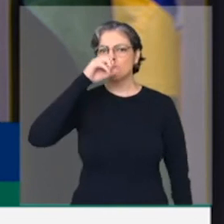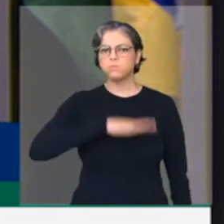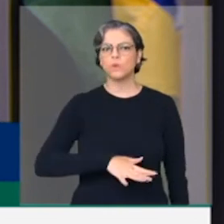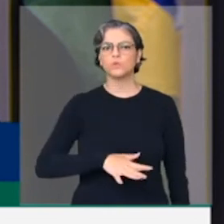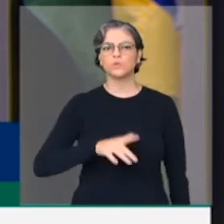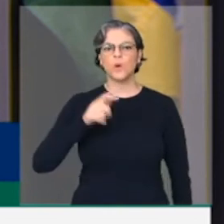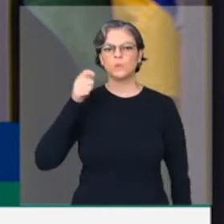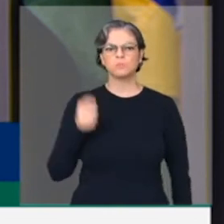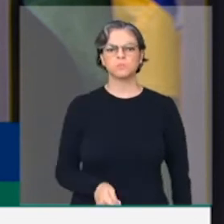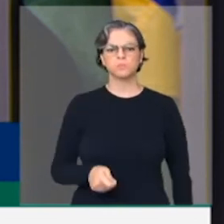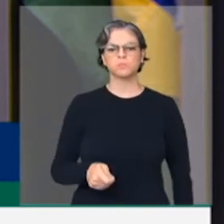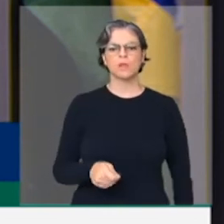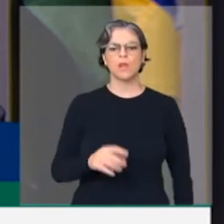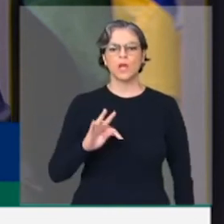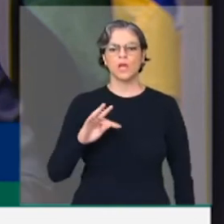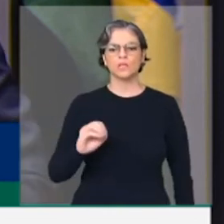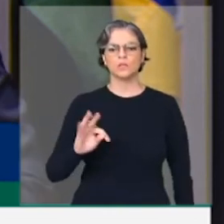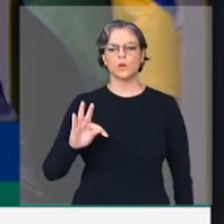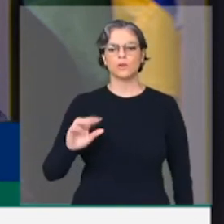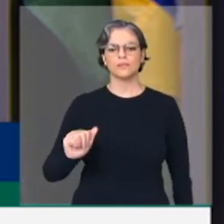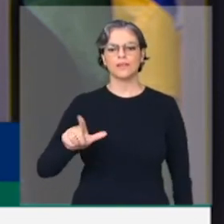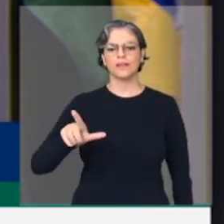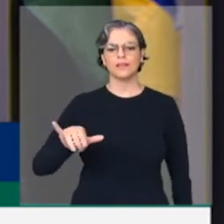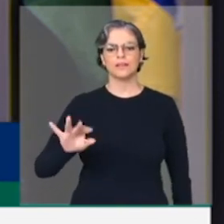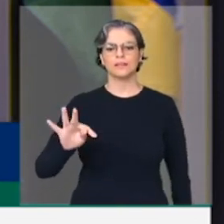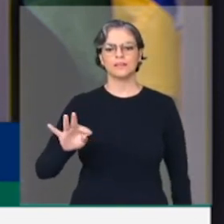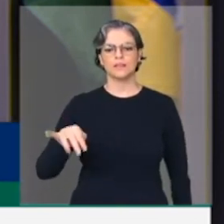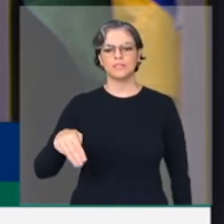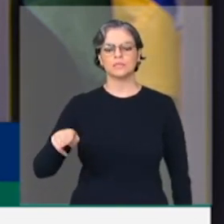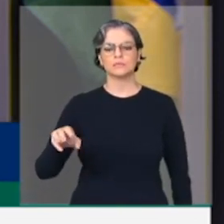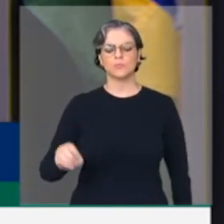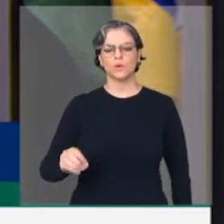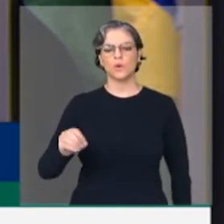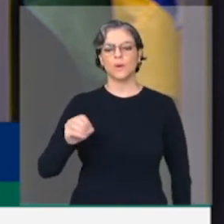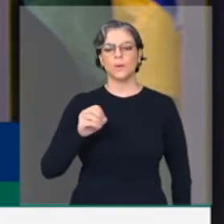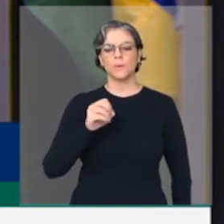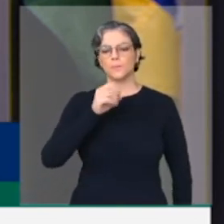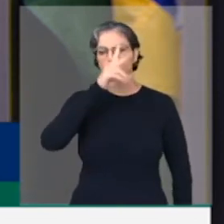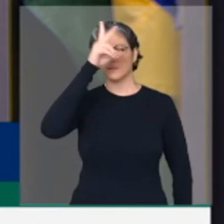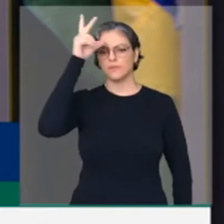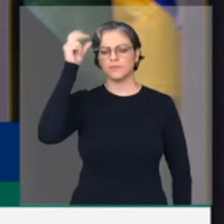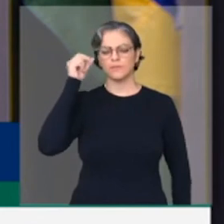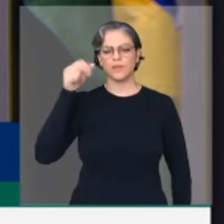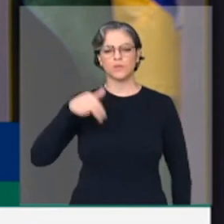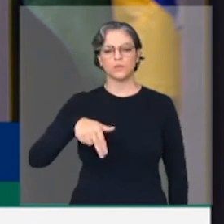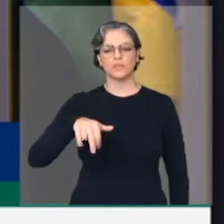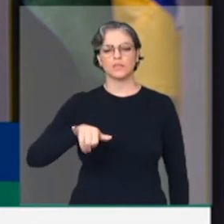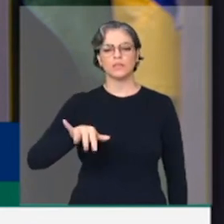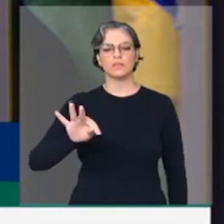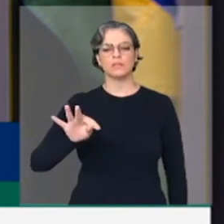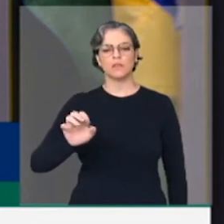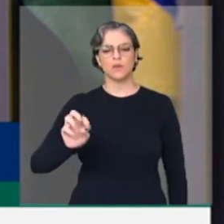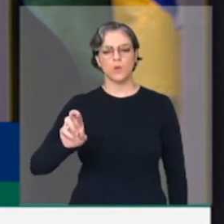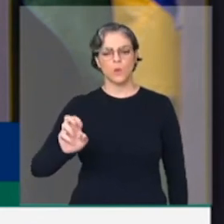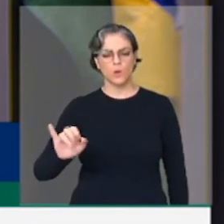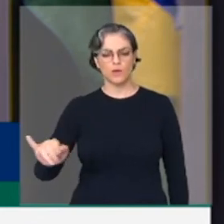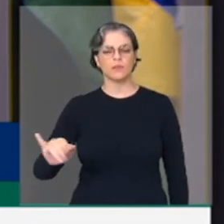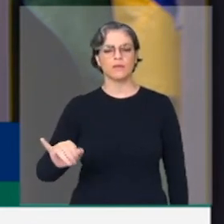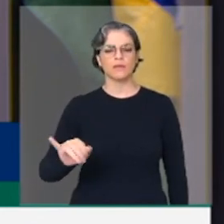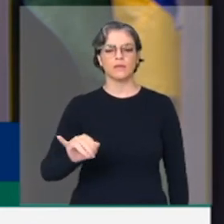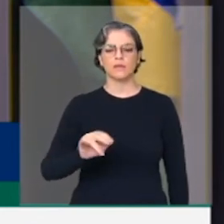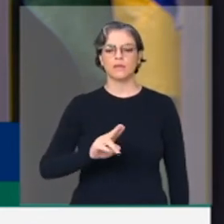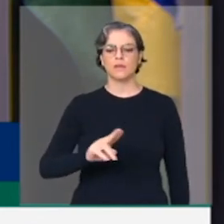que estão sendo perpetrados pelo prefeito de Niterói, Axel Grael. Um prefeito que na eleição me